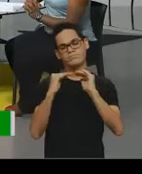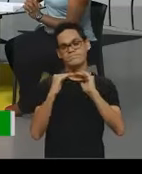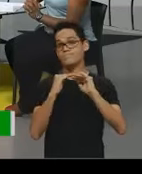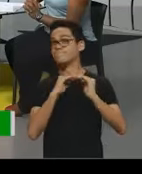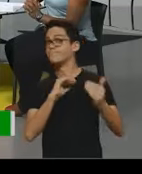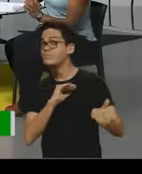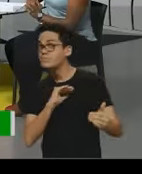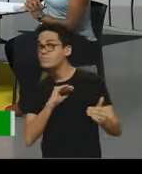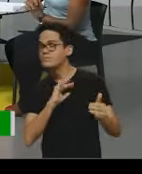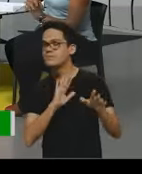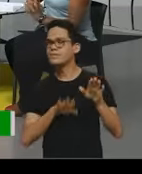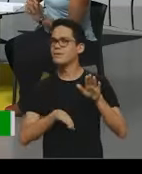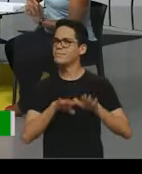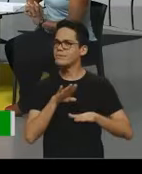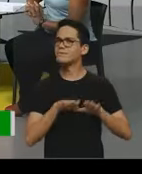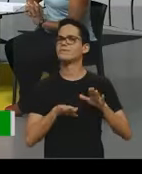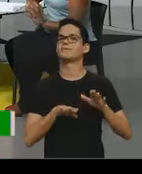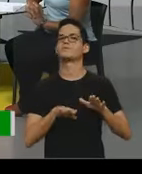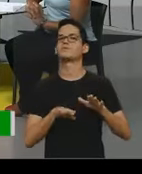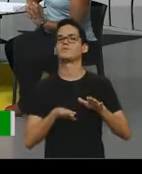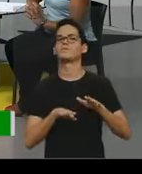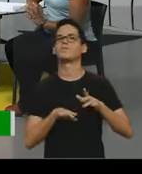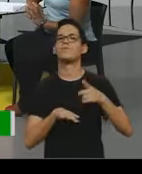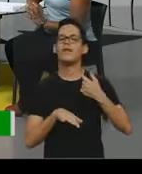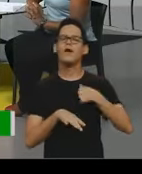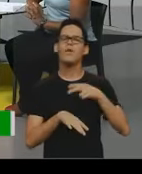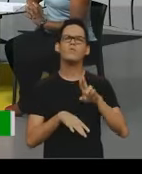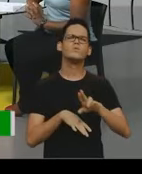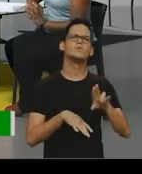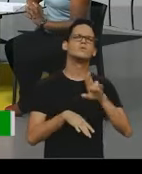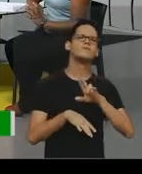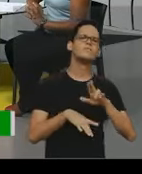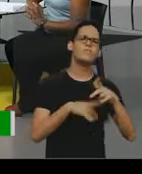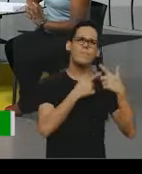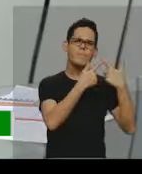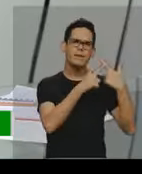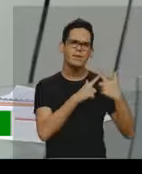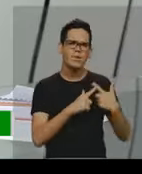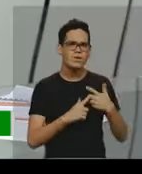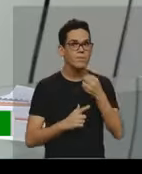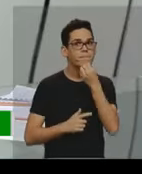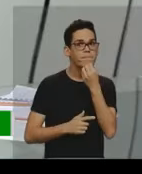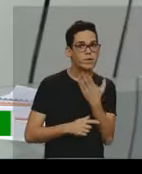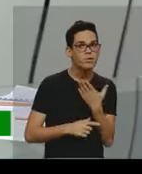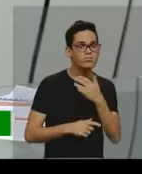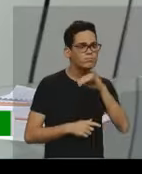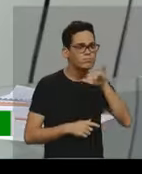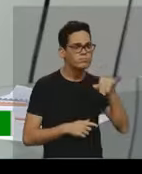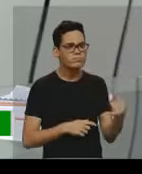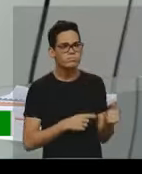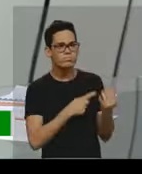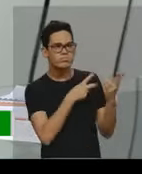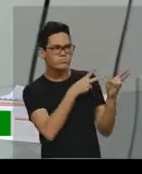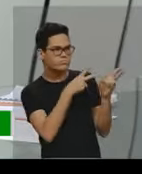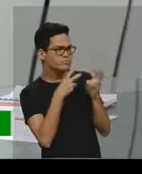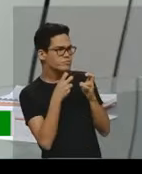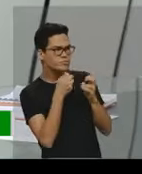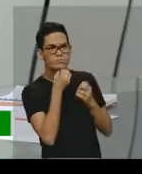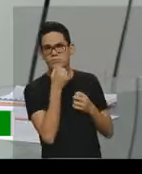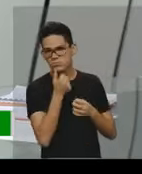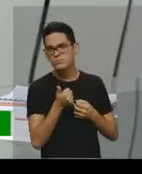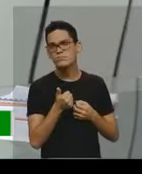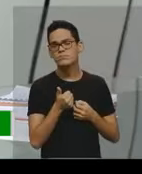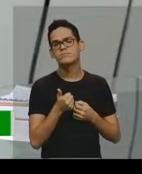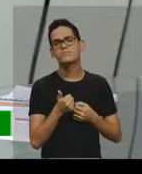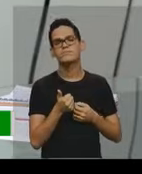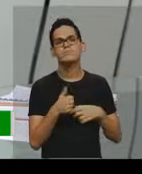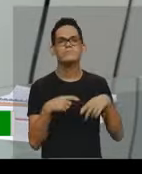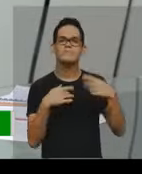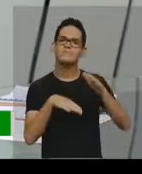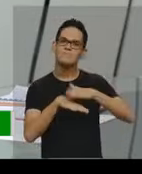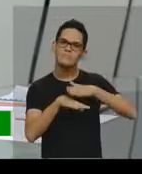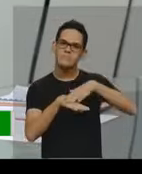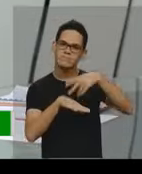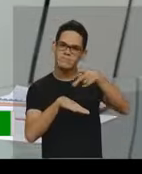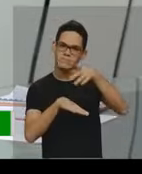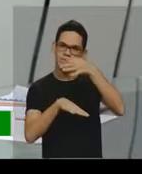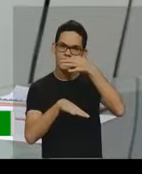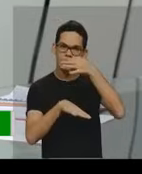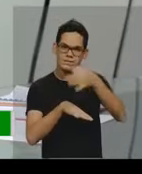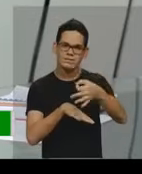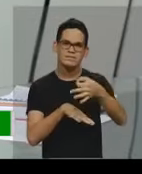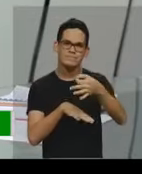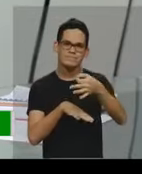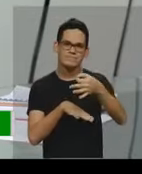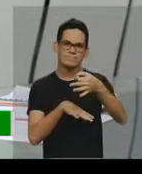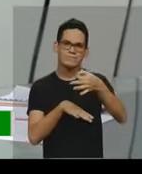usando uma linguagem adequada, então é isso que você precisa de prestar atenção, é onde você vai estar,